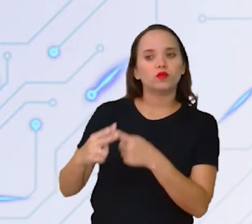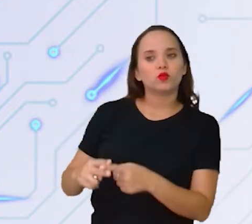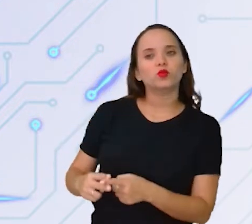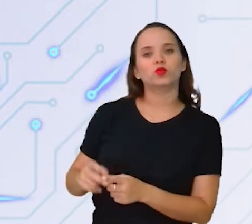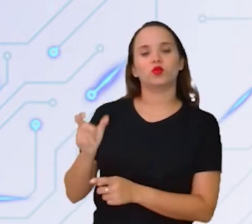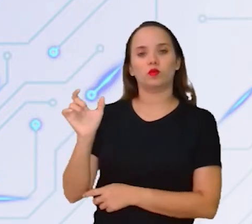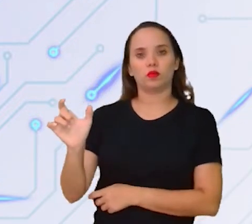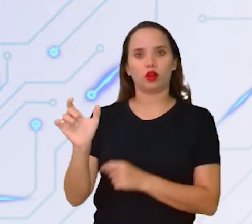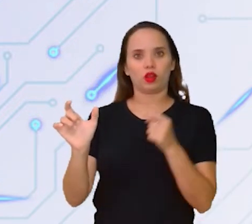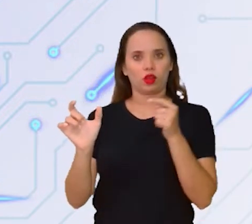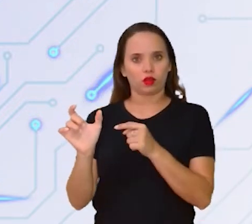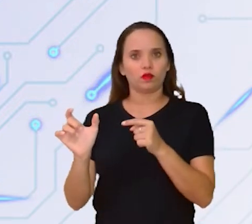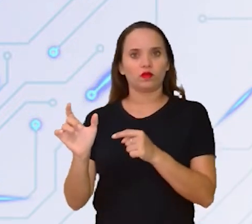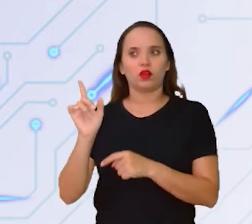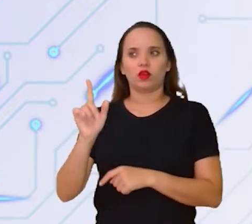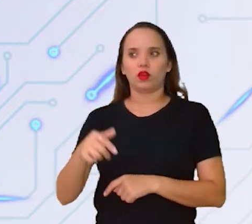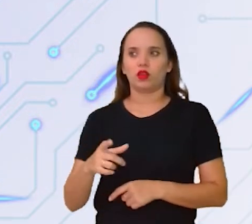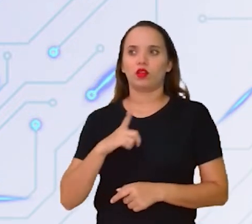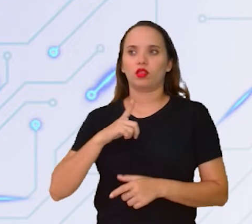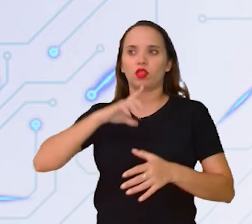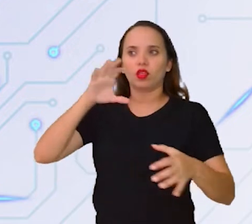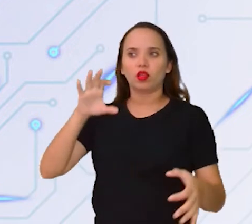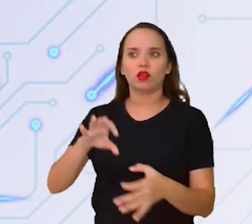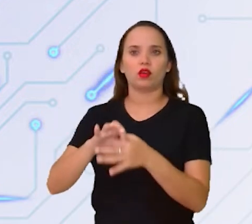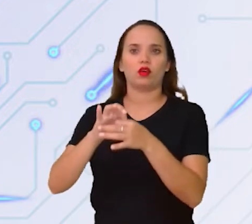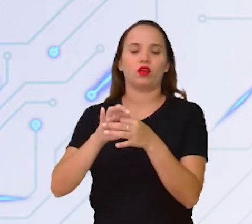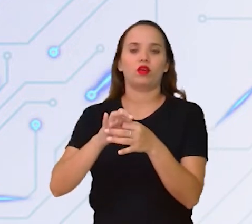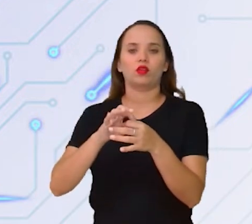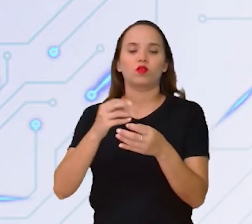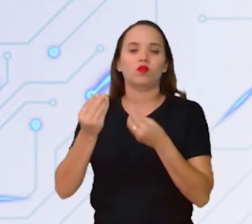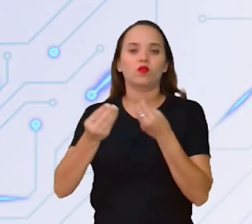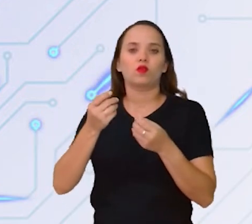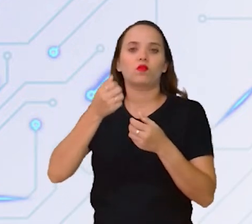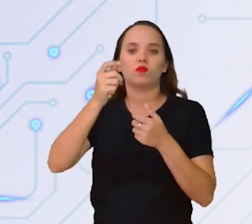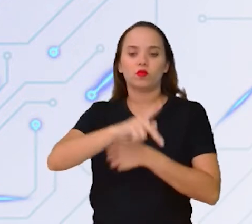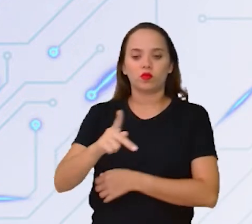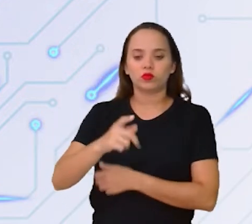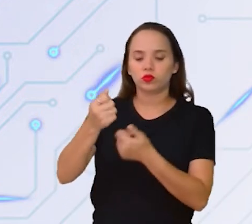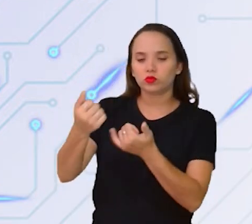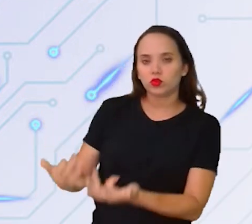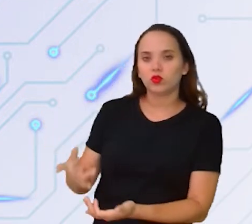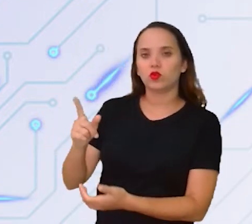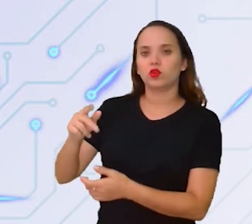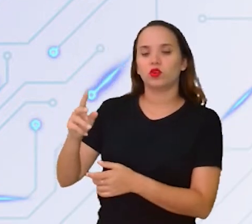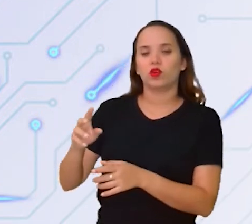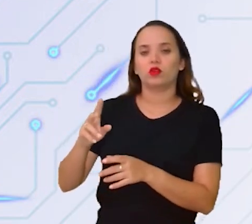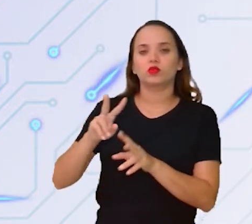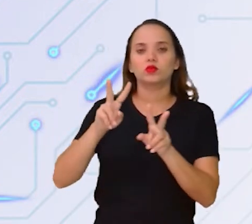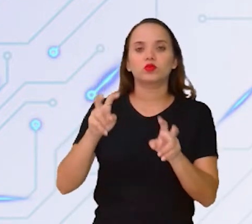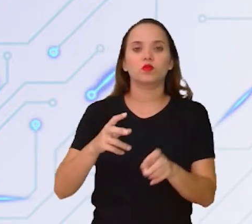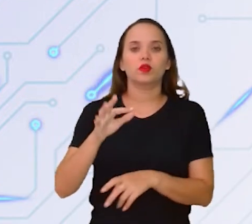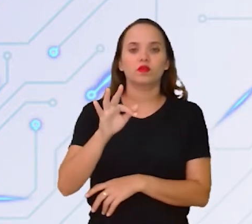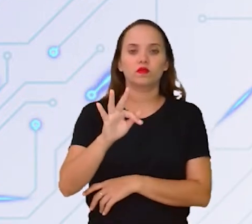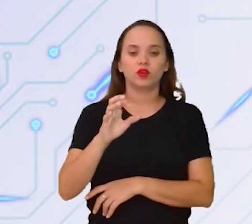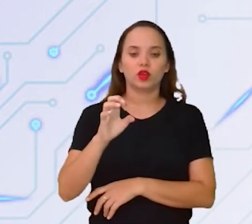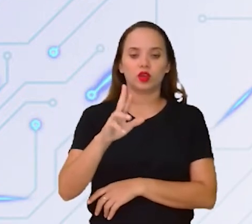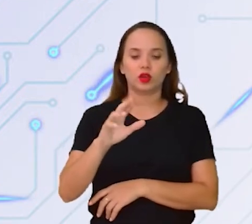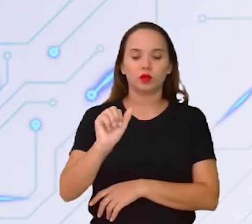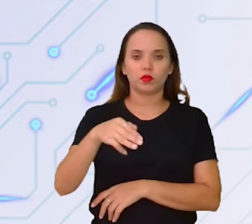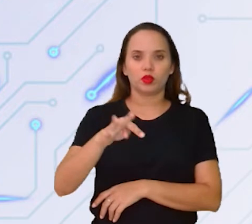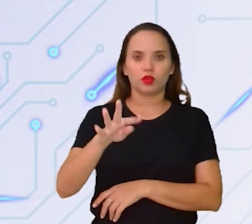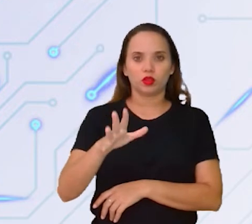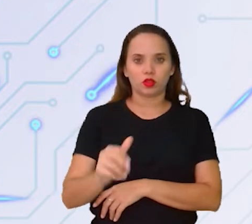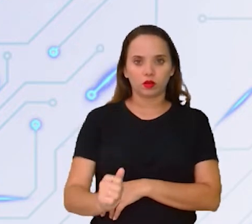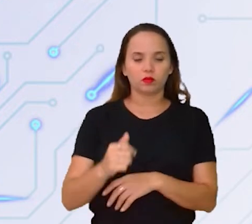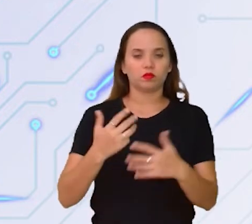hardware aí, ele faz referência, como a professora Carla falou, a ferramentas, né? Ou seja, vem de inglês, ferramentas. Mas a gente vai